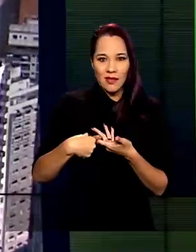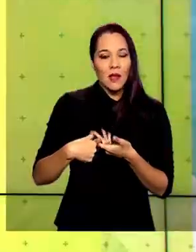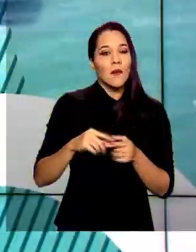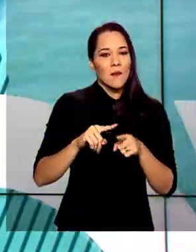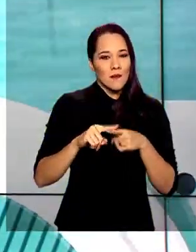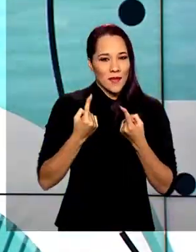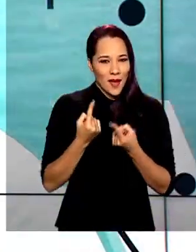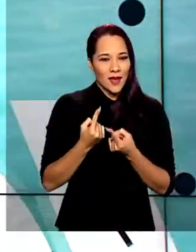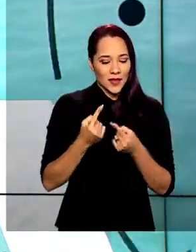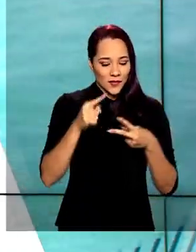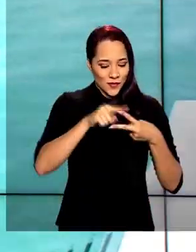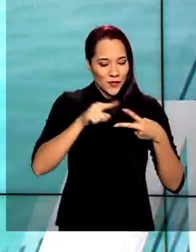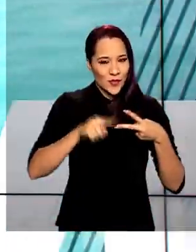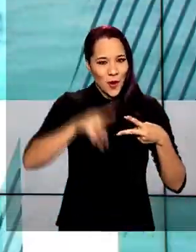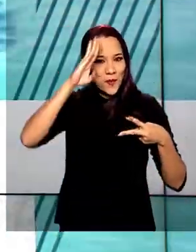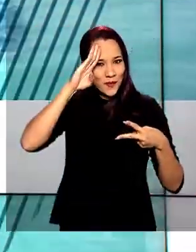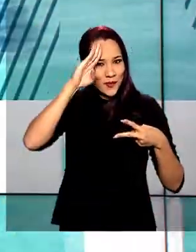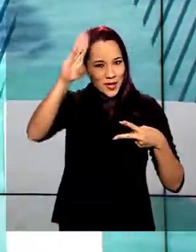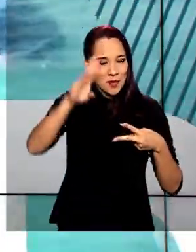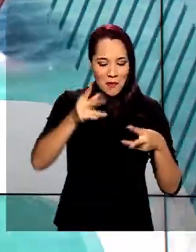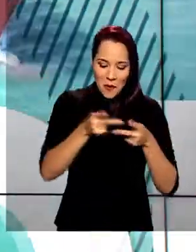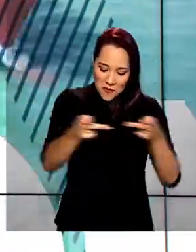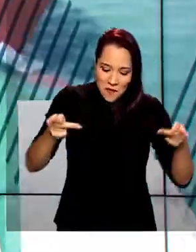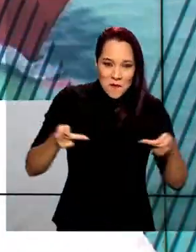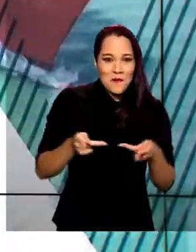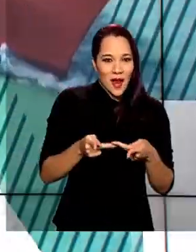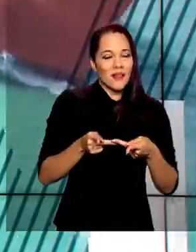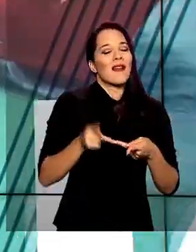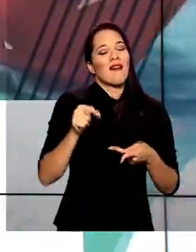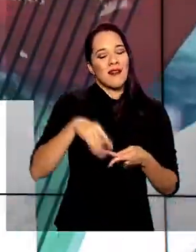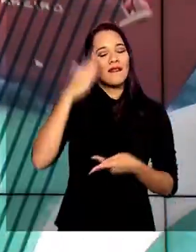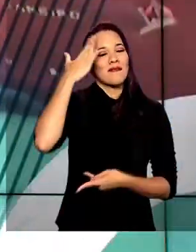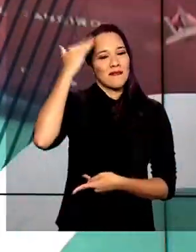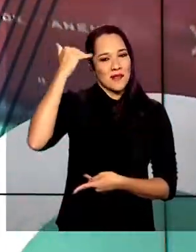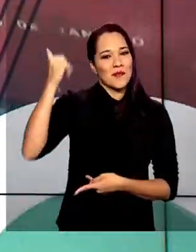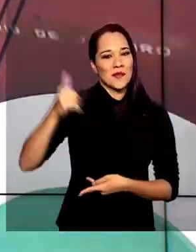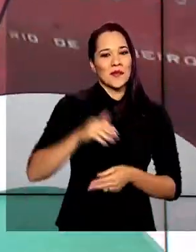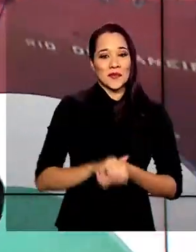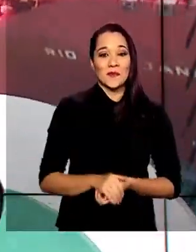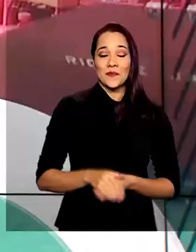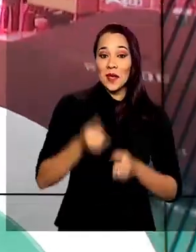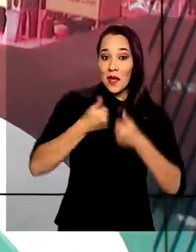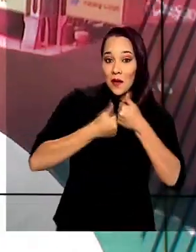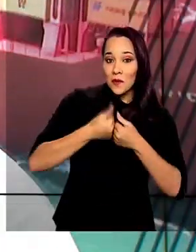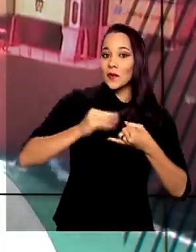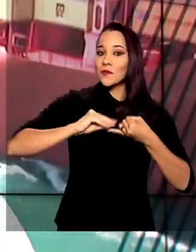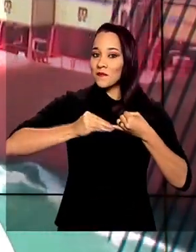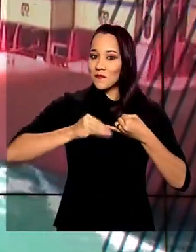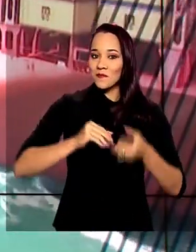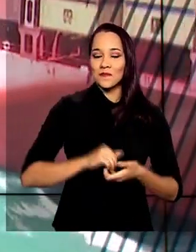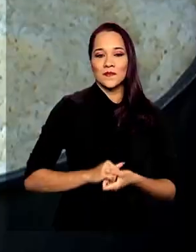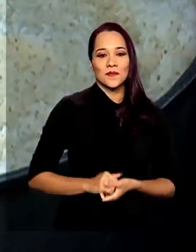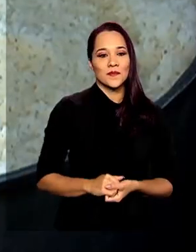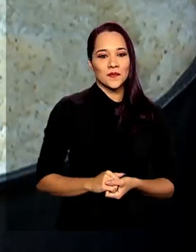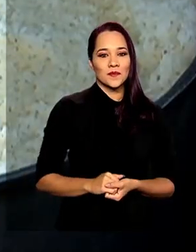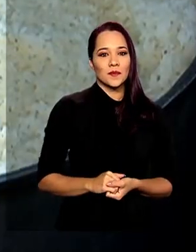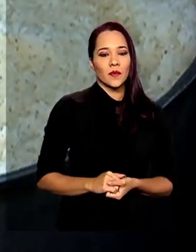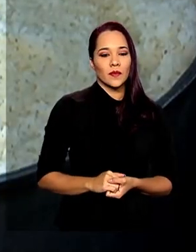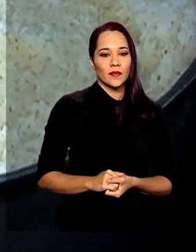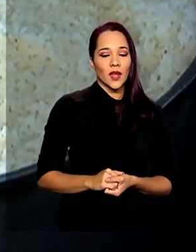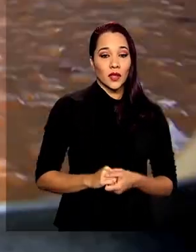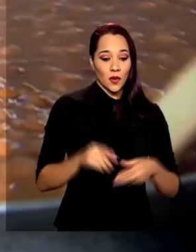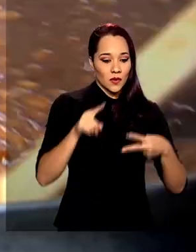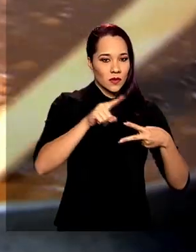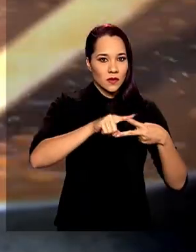mas aquela famosa dupla que faz parte do PF continua fazendo sucesso à mesa, o arroz e o feijão. A